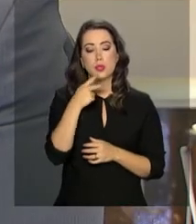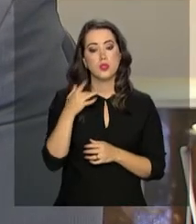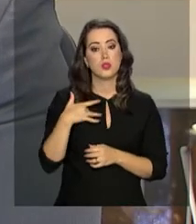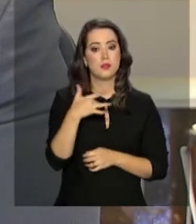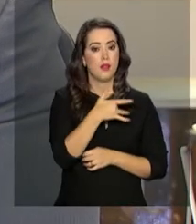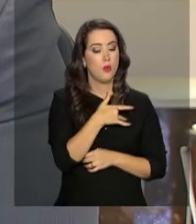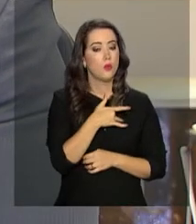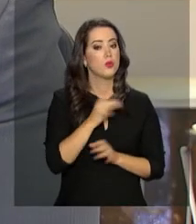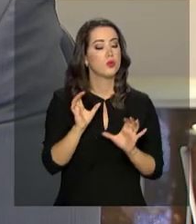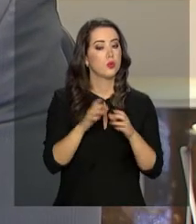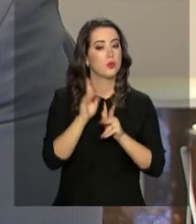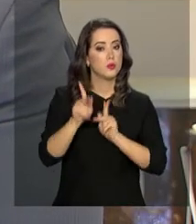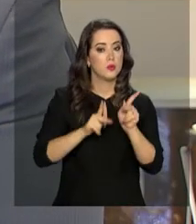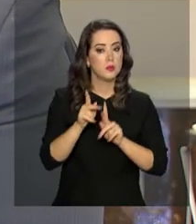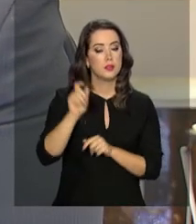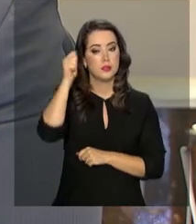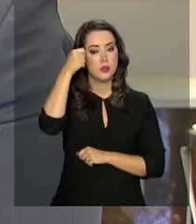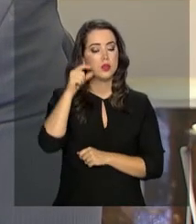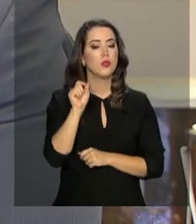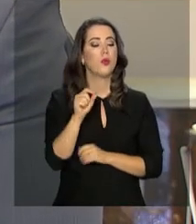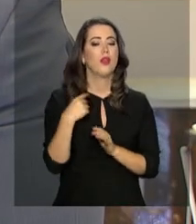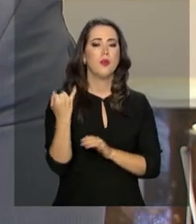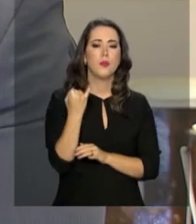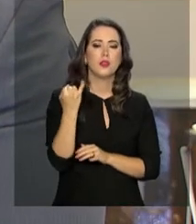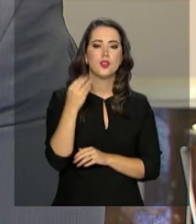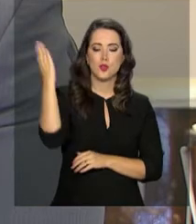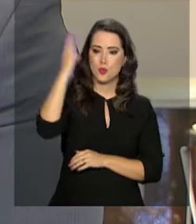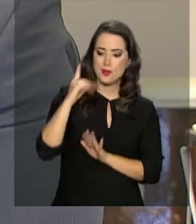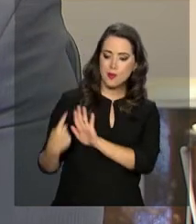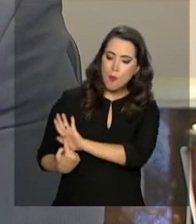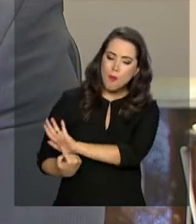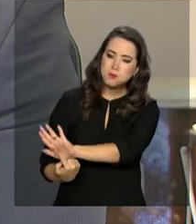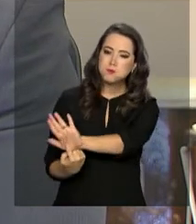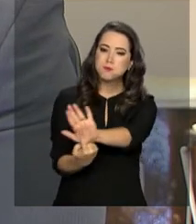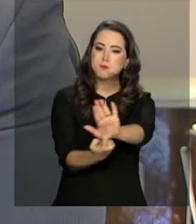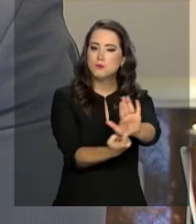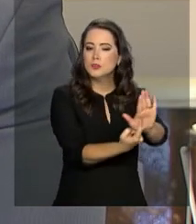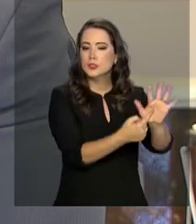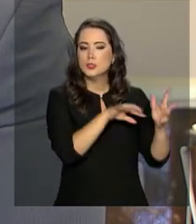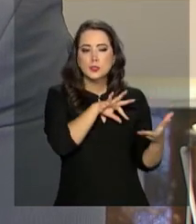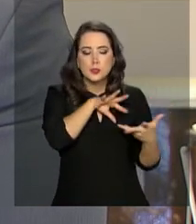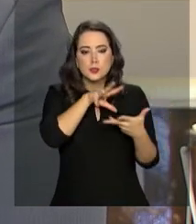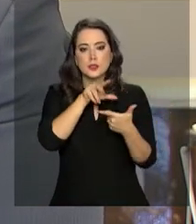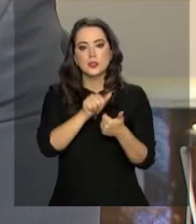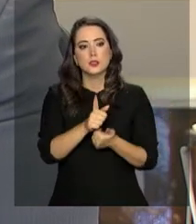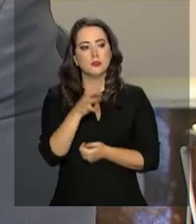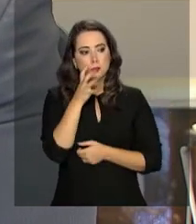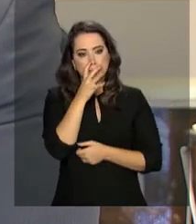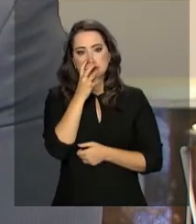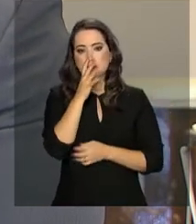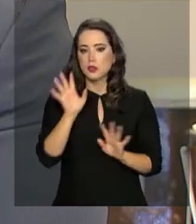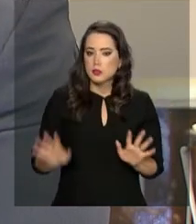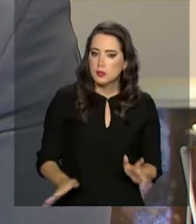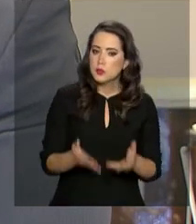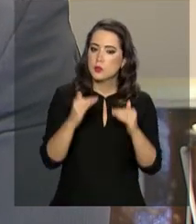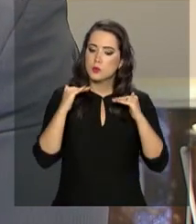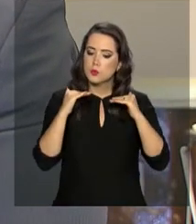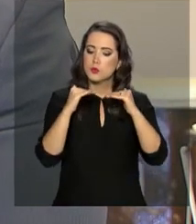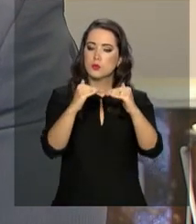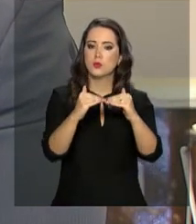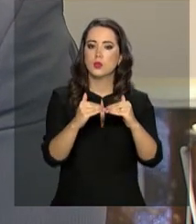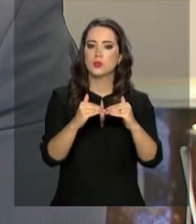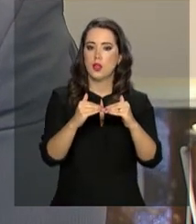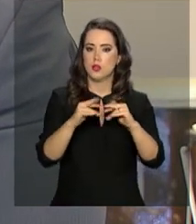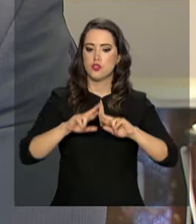desses avanços é mostrar que o Brasil hoje é uma referência no mundo. O Brasil é uma referência no mundo na política de promoção da igualdade.